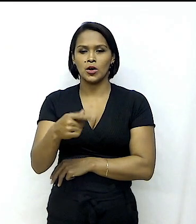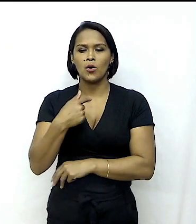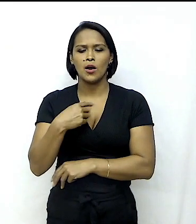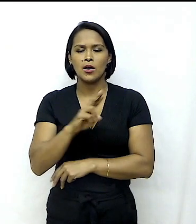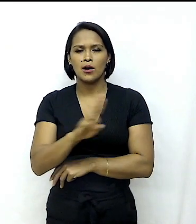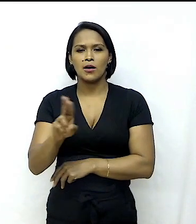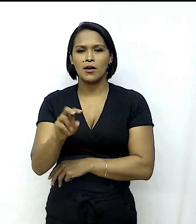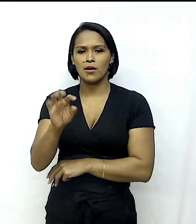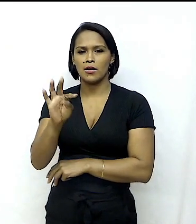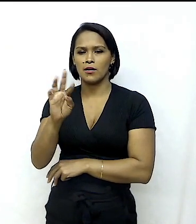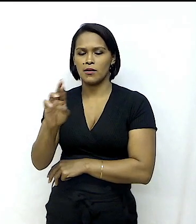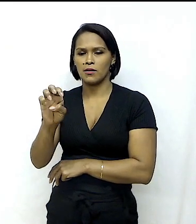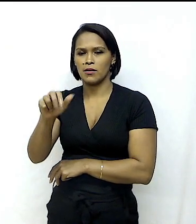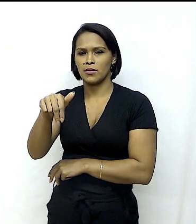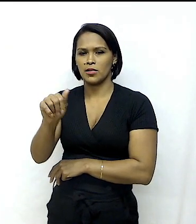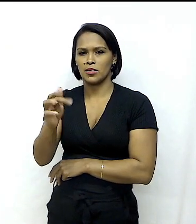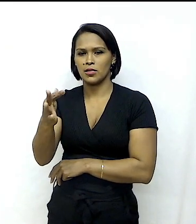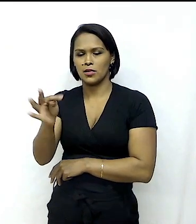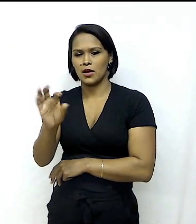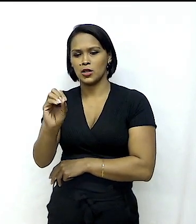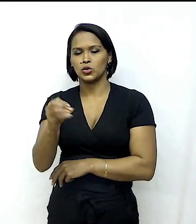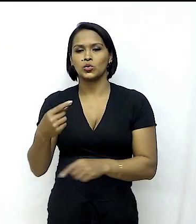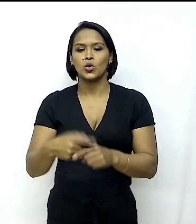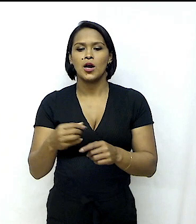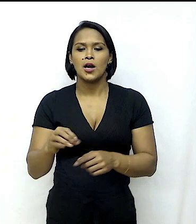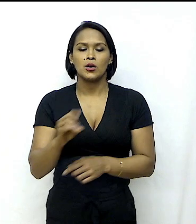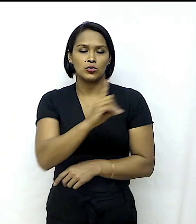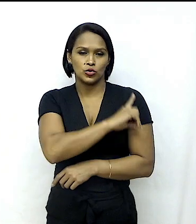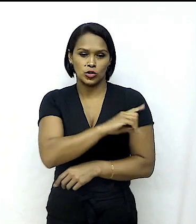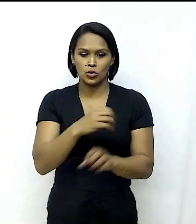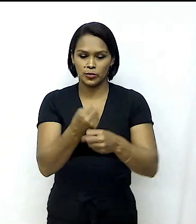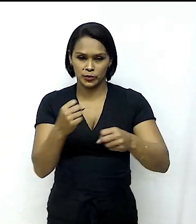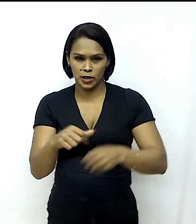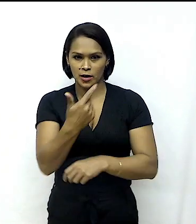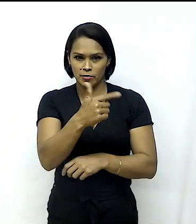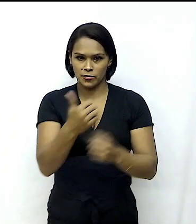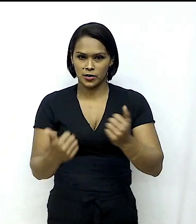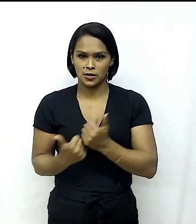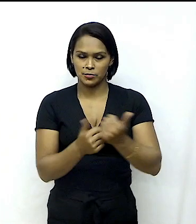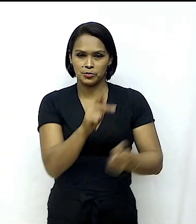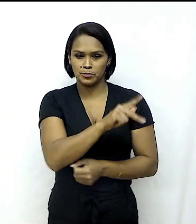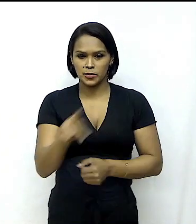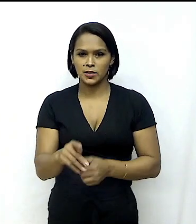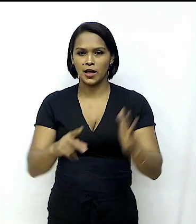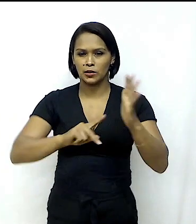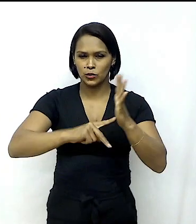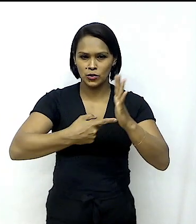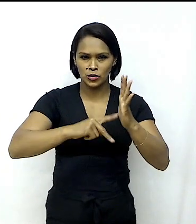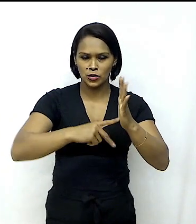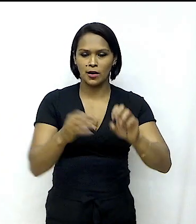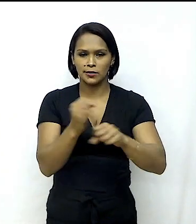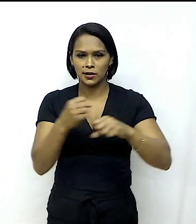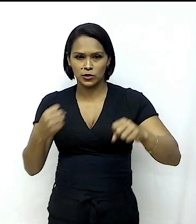Michel, diretor construtivo titular da FIEMG e vice-presidente do Sindicato da Indústria